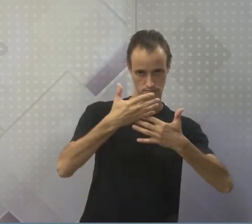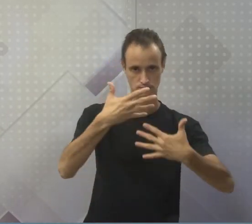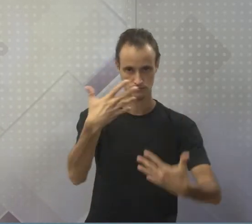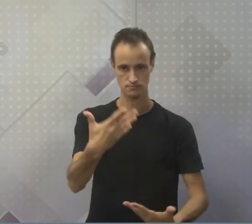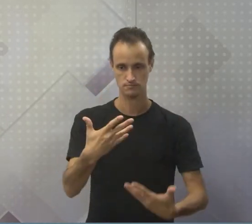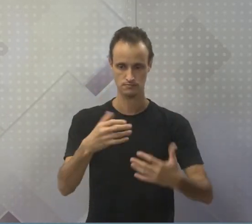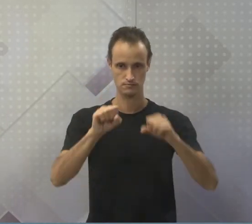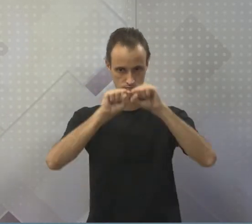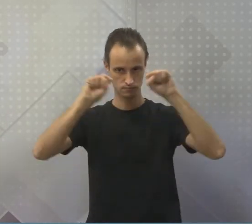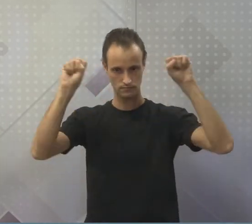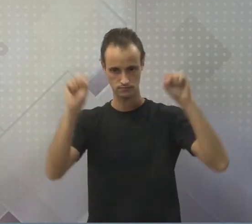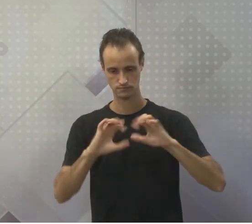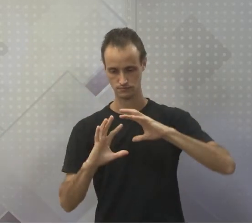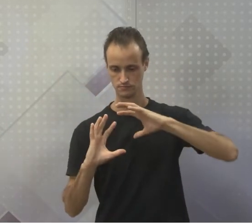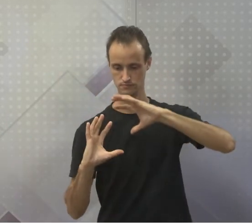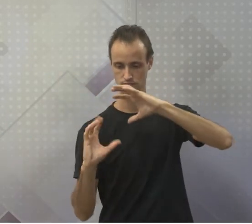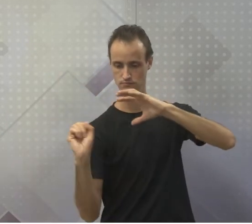sistema solar.